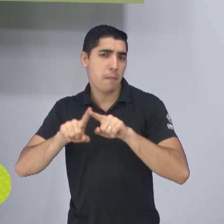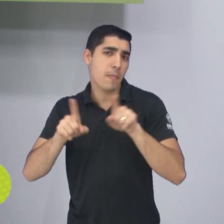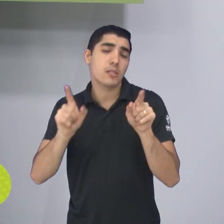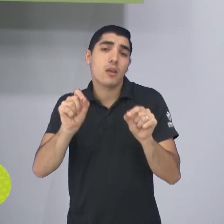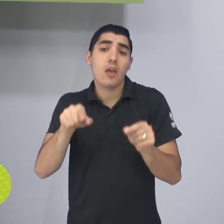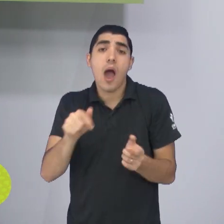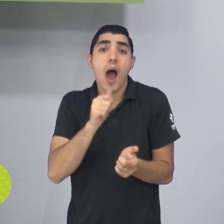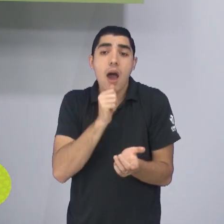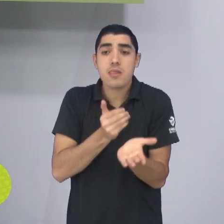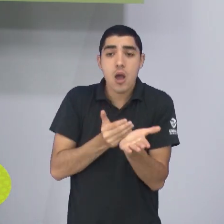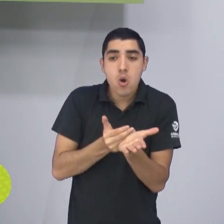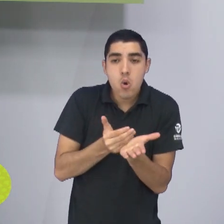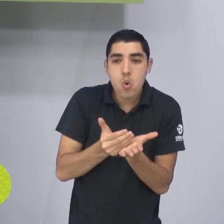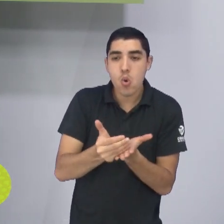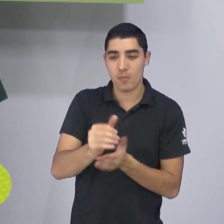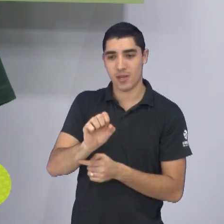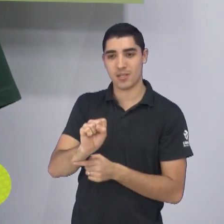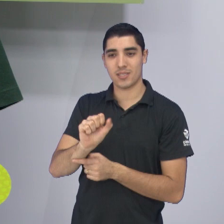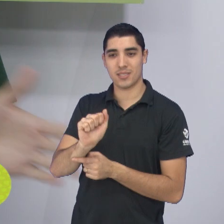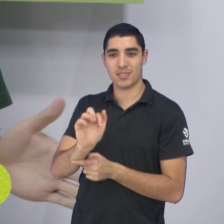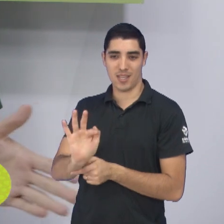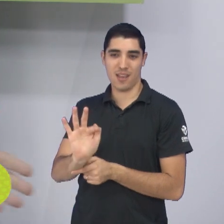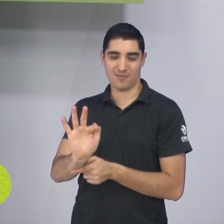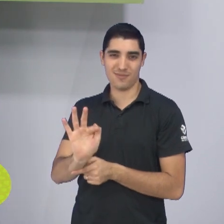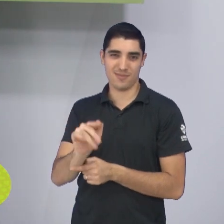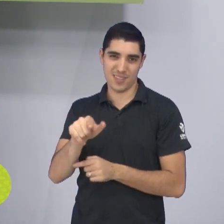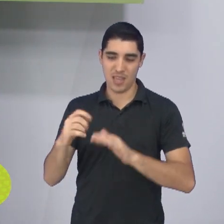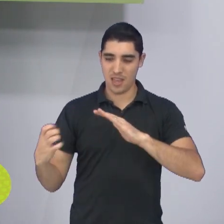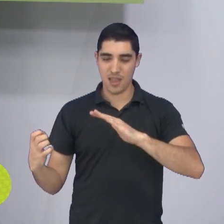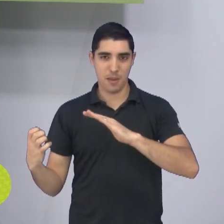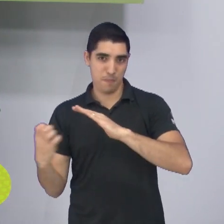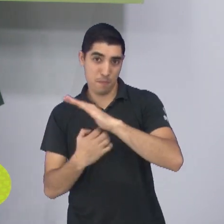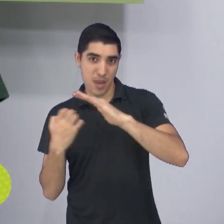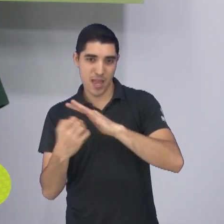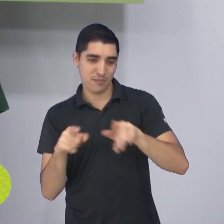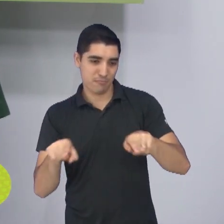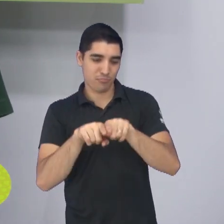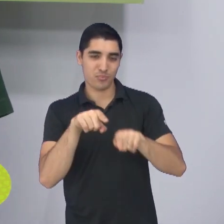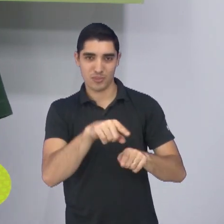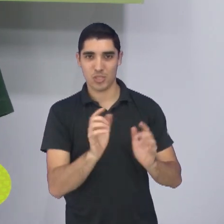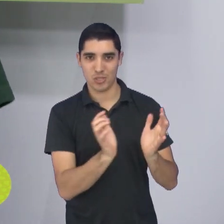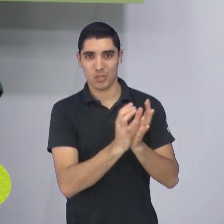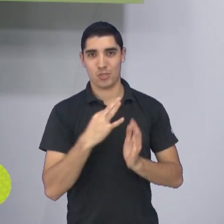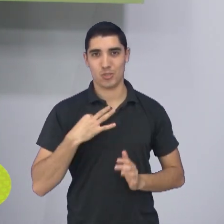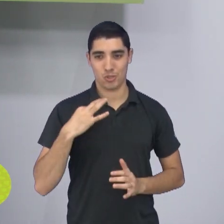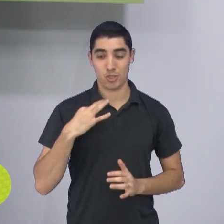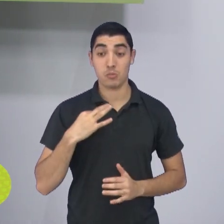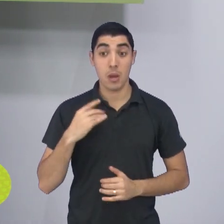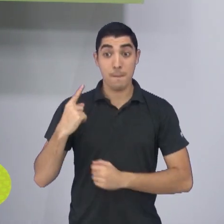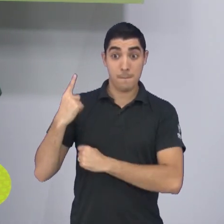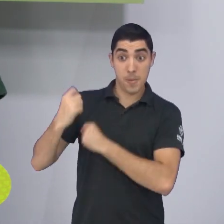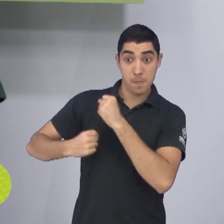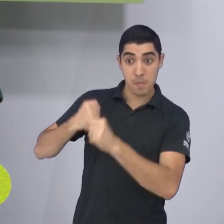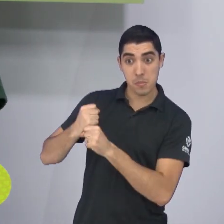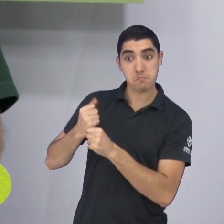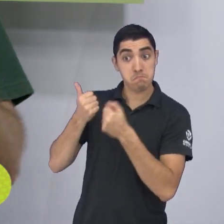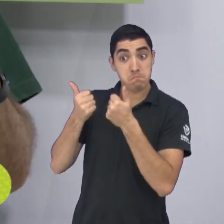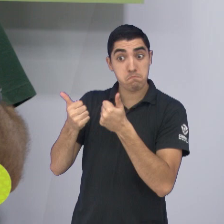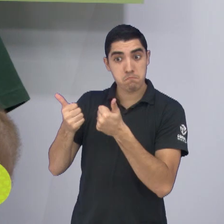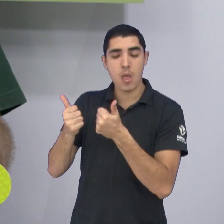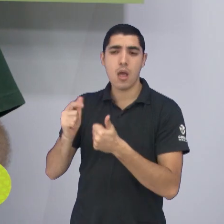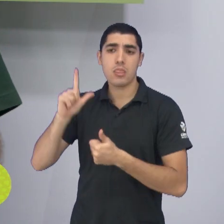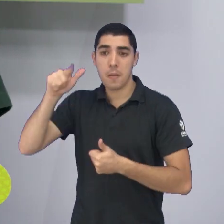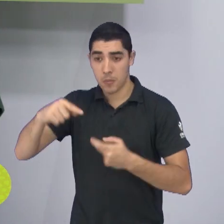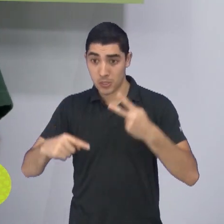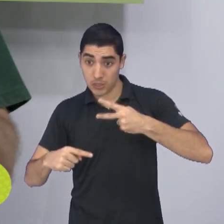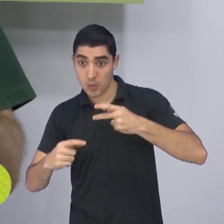o trabalho da SAF é de médio a longo prazo. Conseguiu no primeiro ano ir muito bem, no segundo ano começou bem, mas deu uma caída, mas também não é